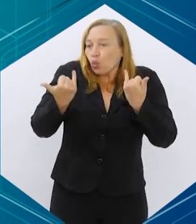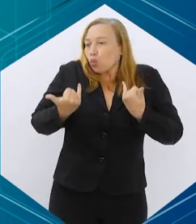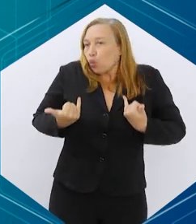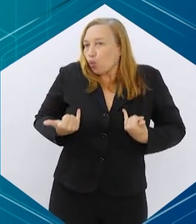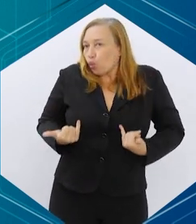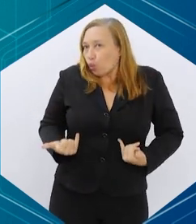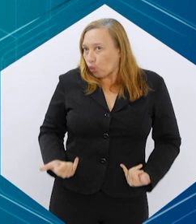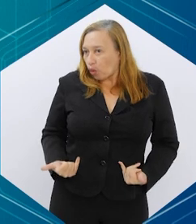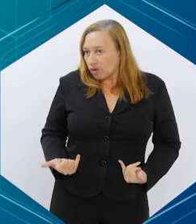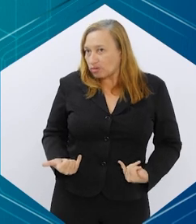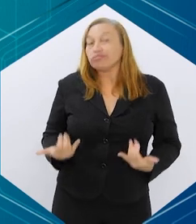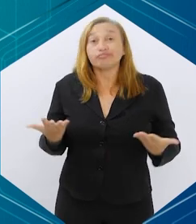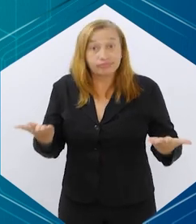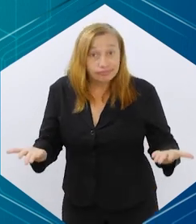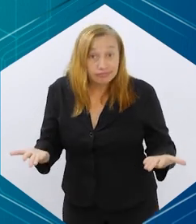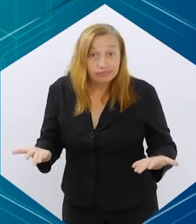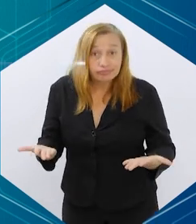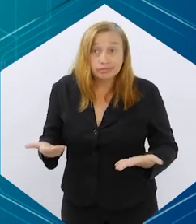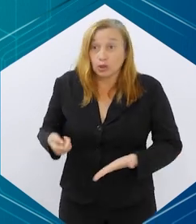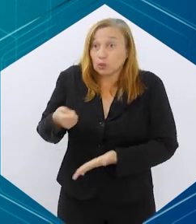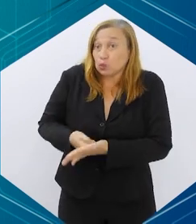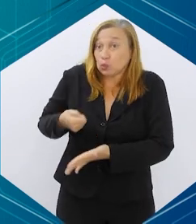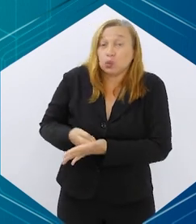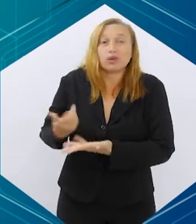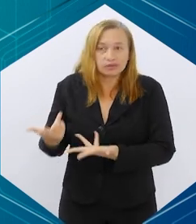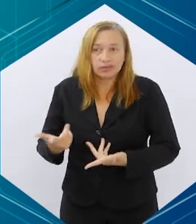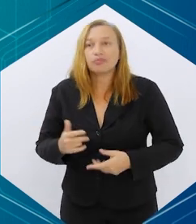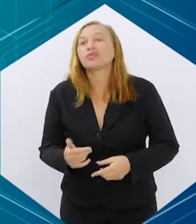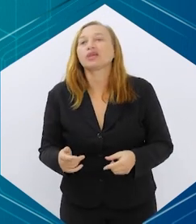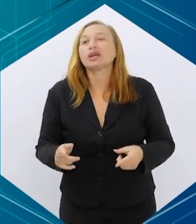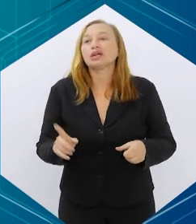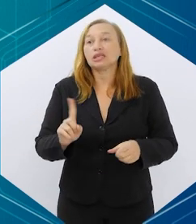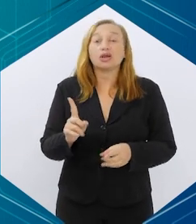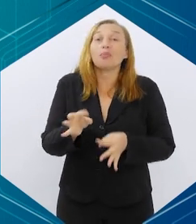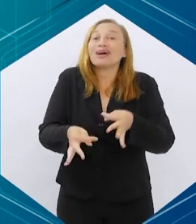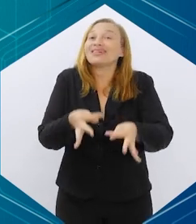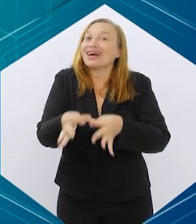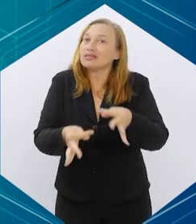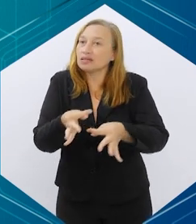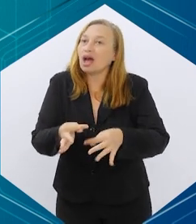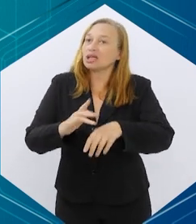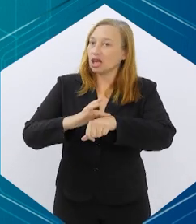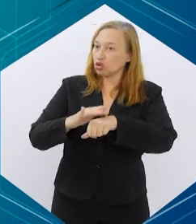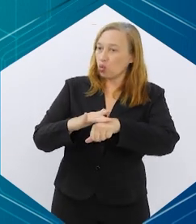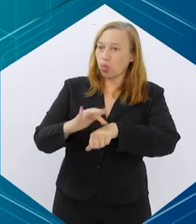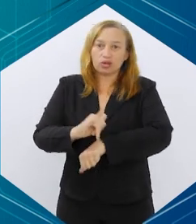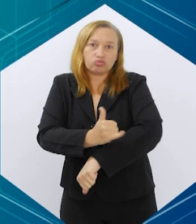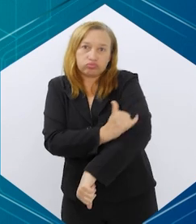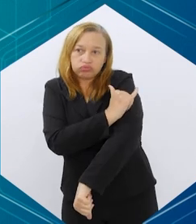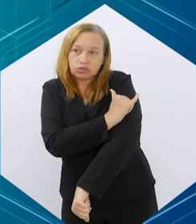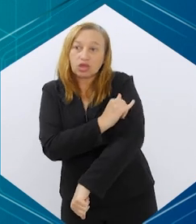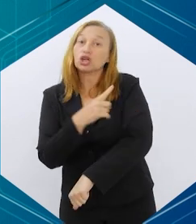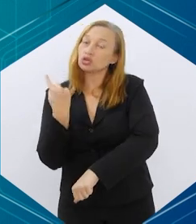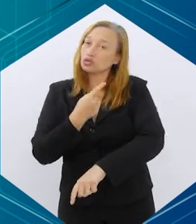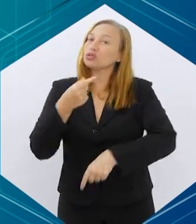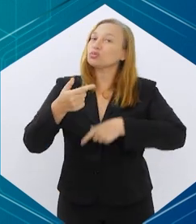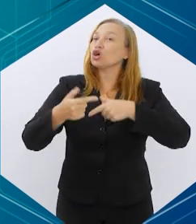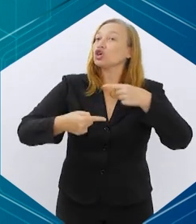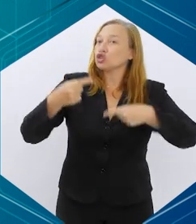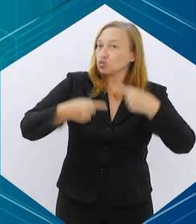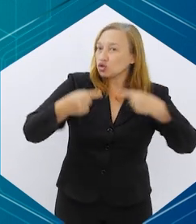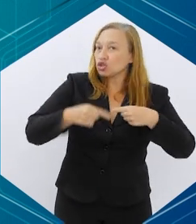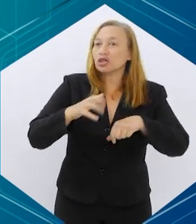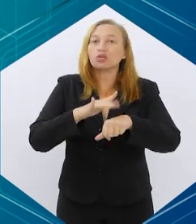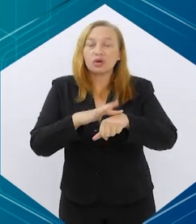magro, uma perda de peso a qualquer custo, nem não para tratar a obesidade, que é o que a gente está discutindo aqui, essa doença.